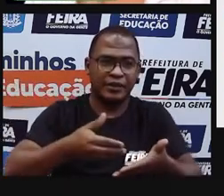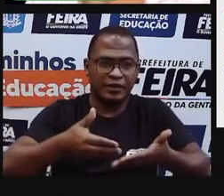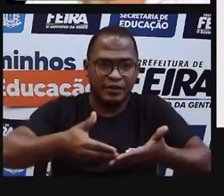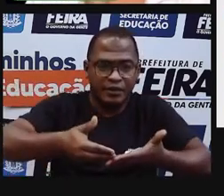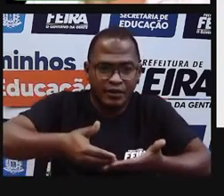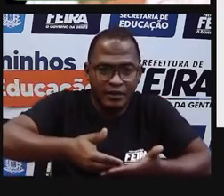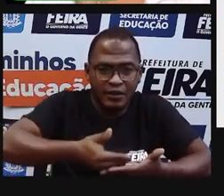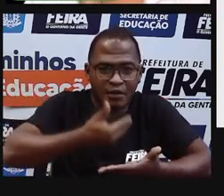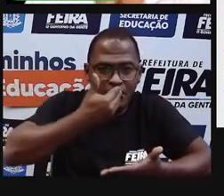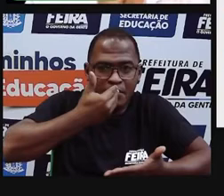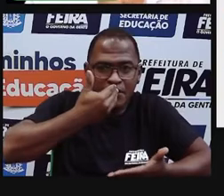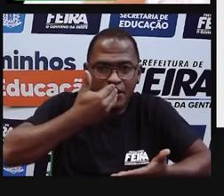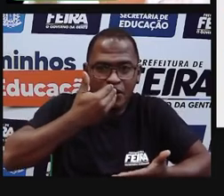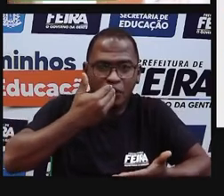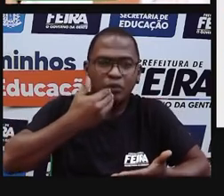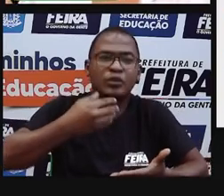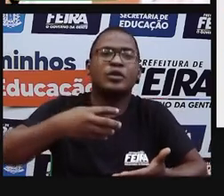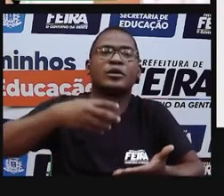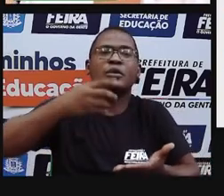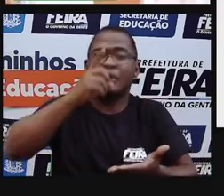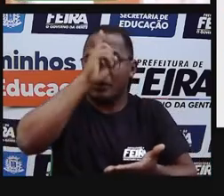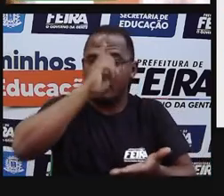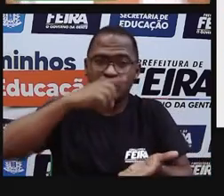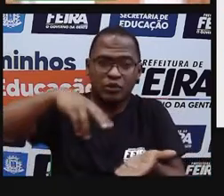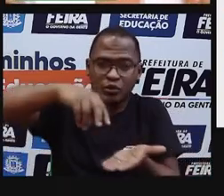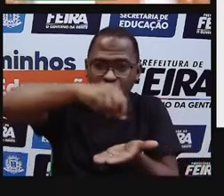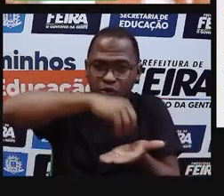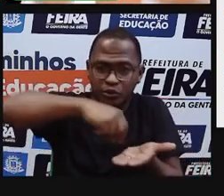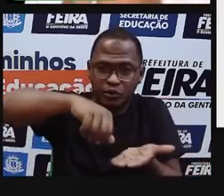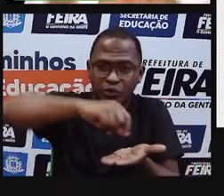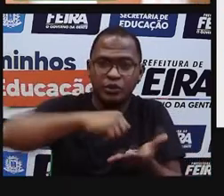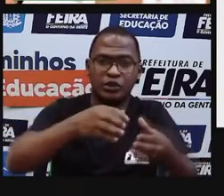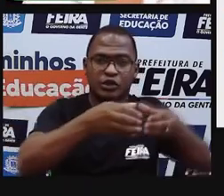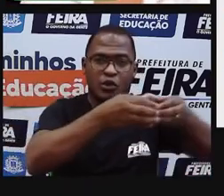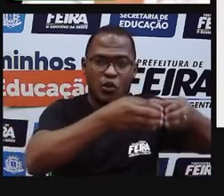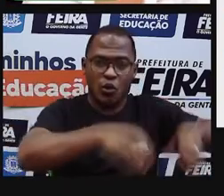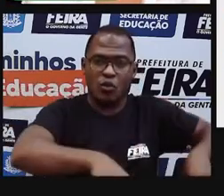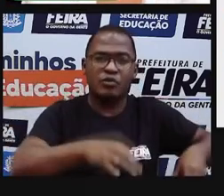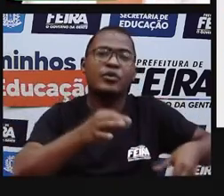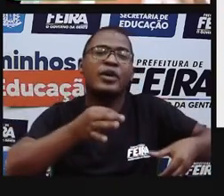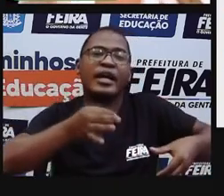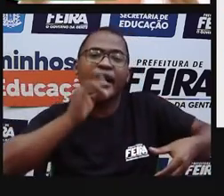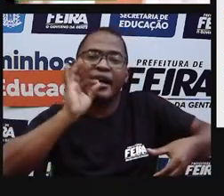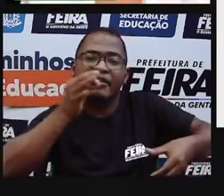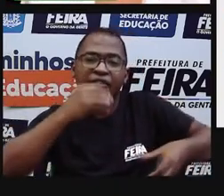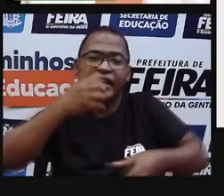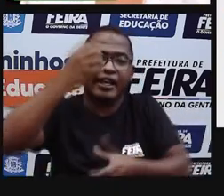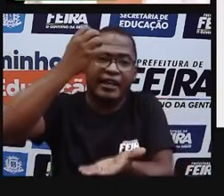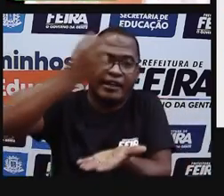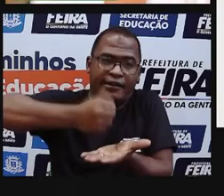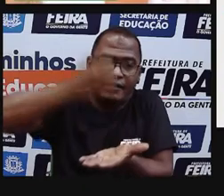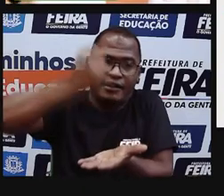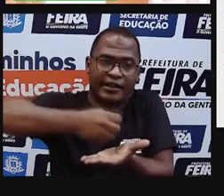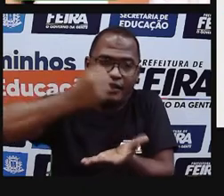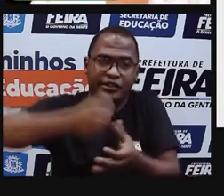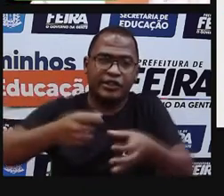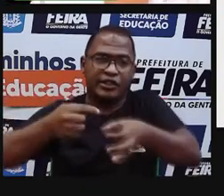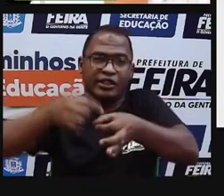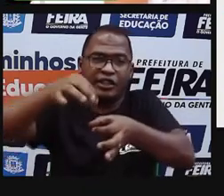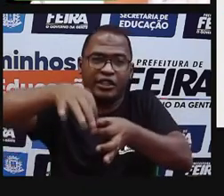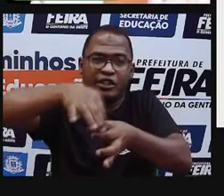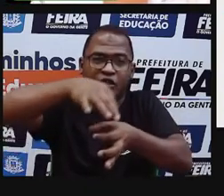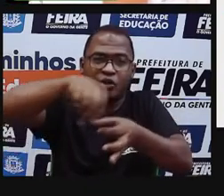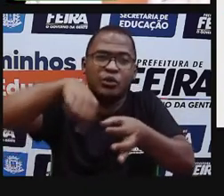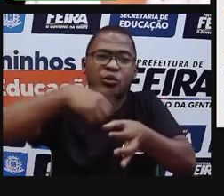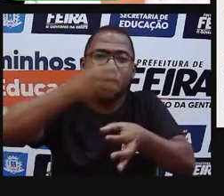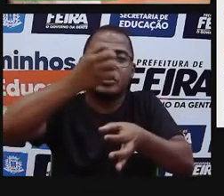Cuscus com ovo. Café com leite e iogurte. Claro que tem coisas dessa alimentação que a gente não faz todos